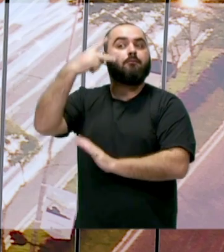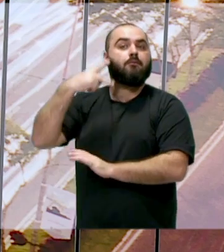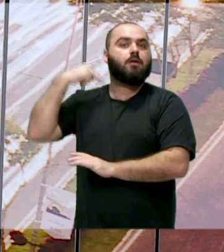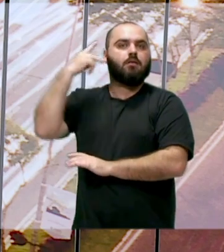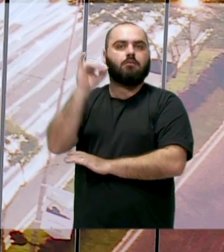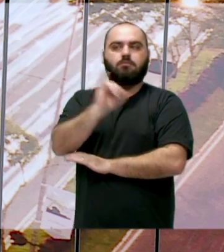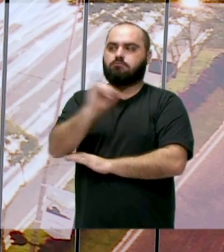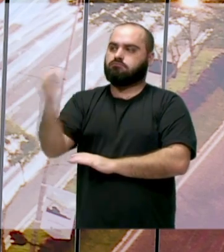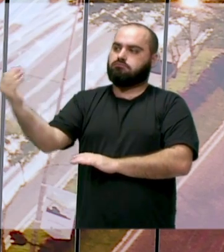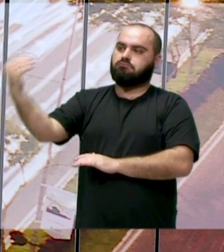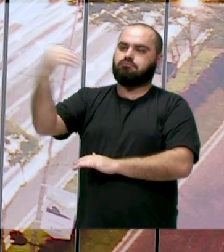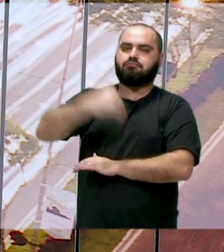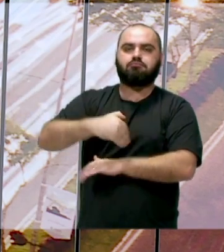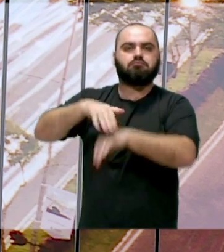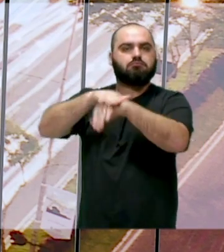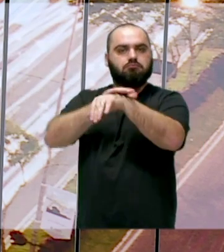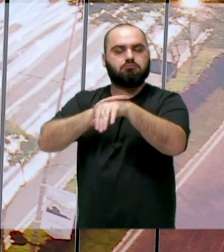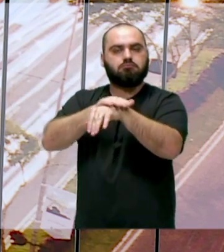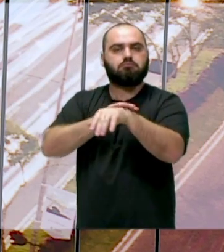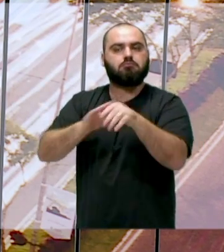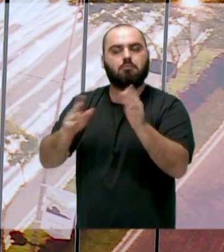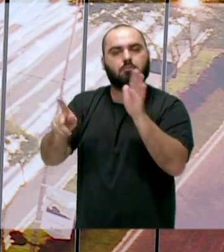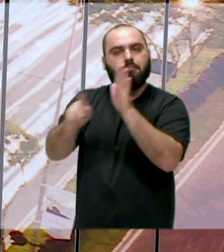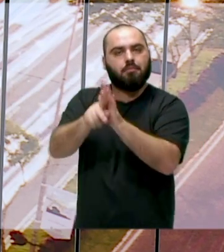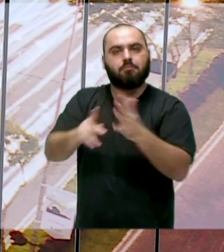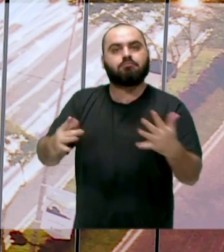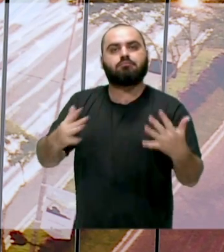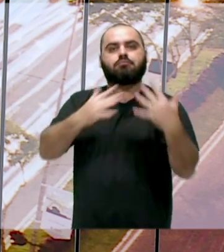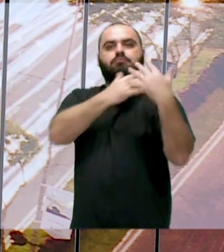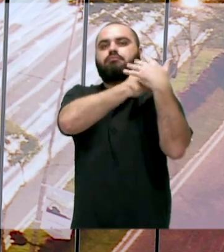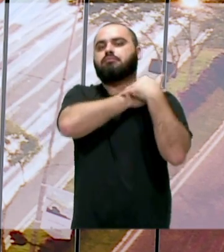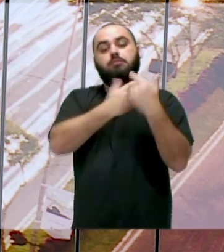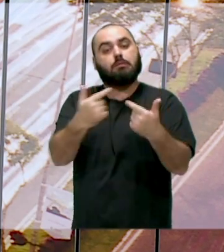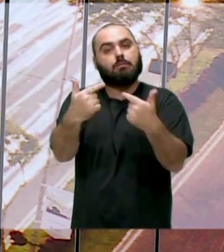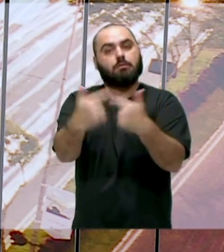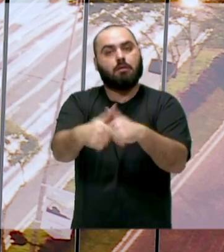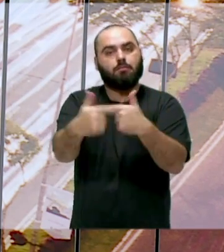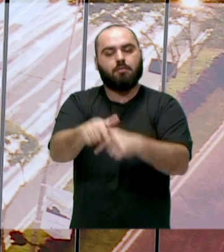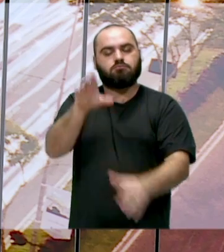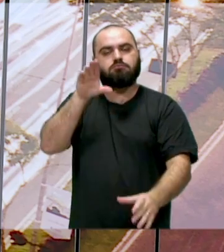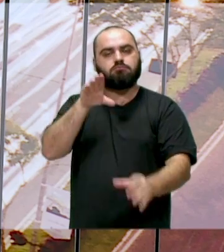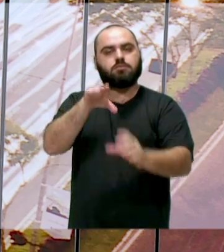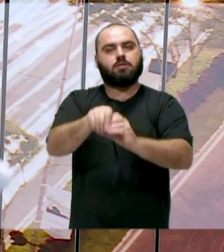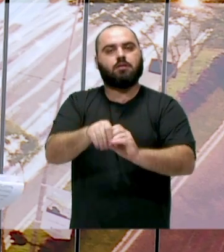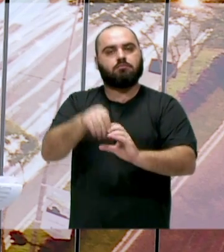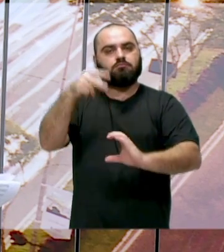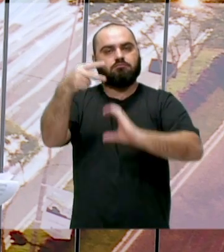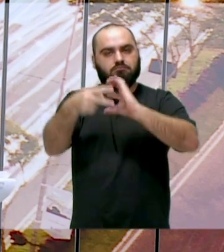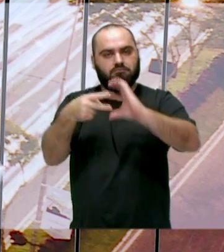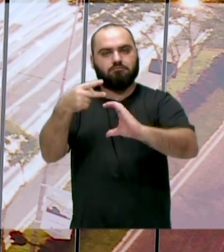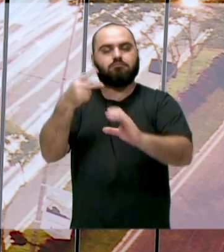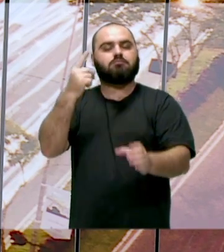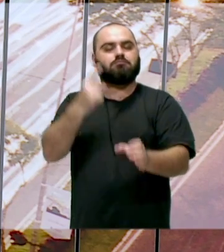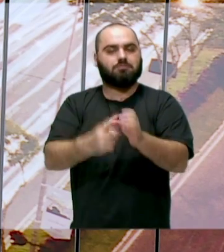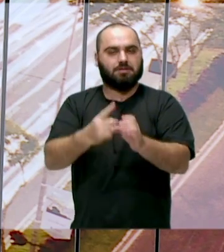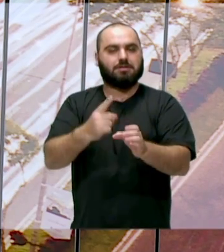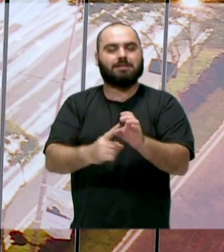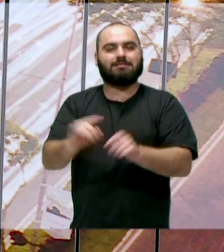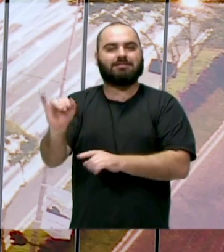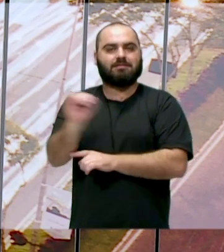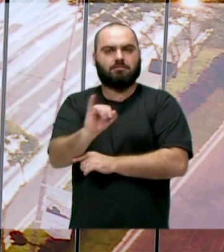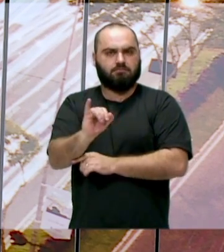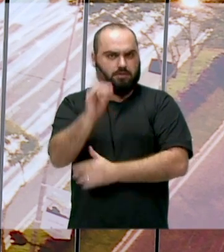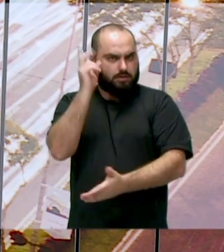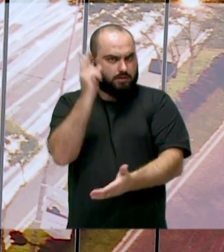para exporem suas pautas legislativas e comentarem os principais assuntos da cidade, sempre com